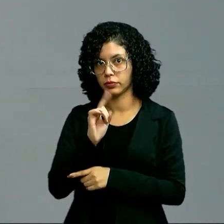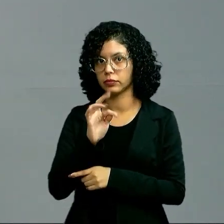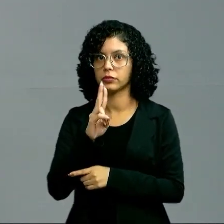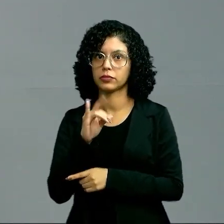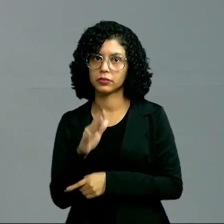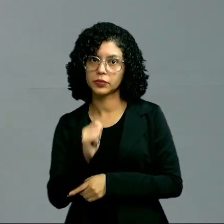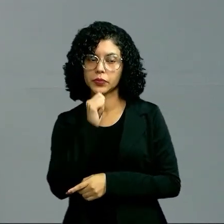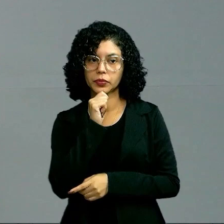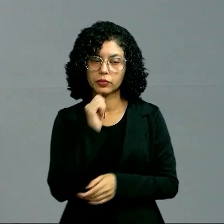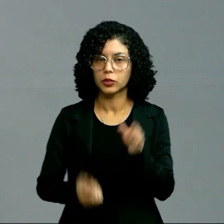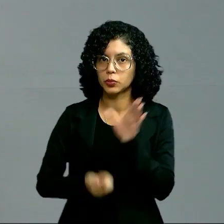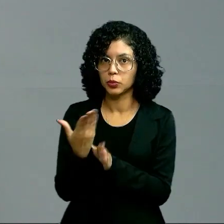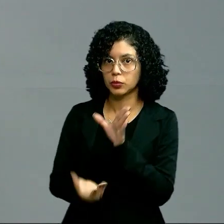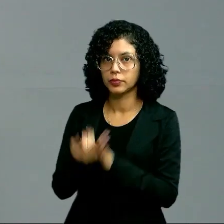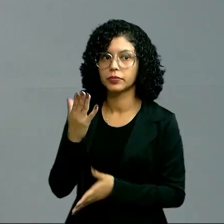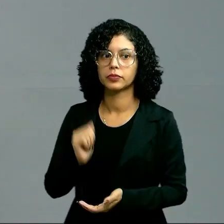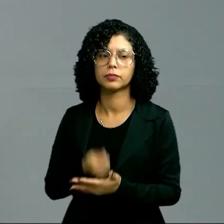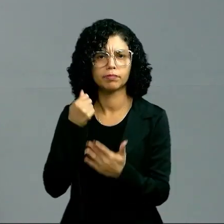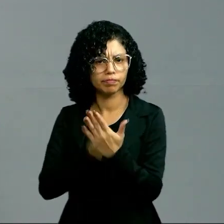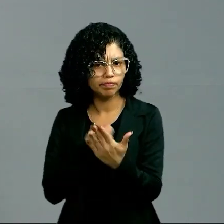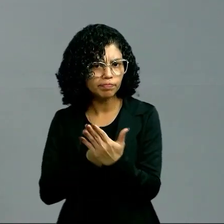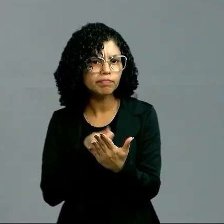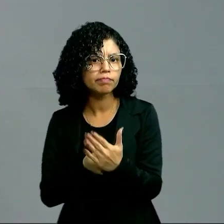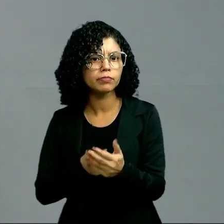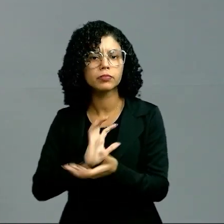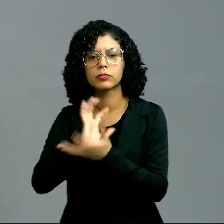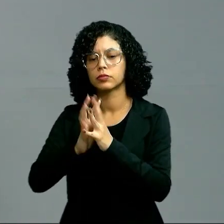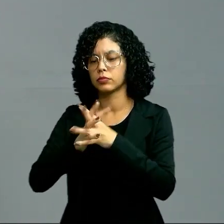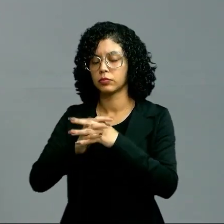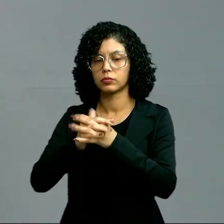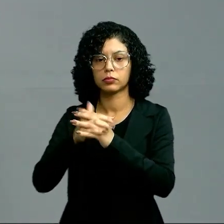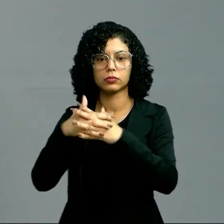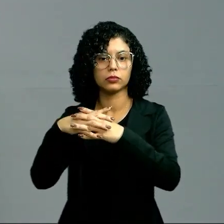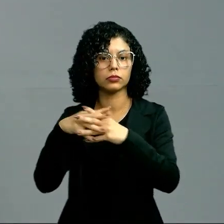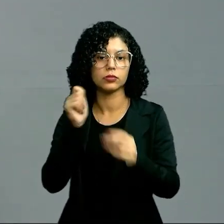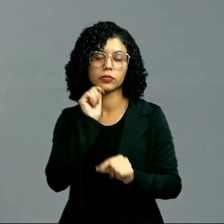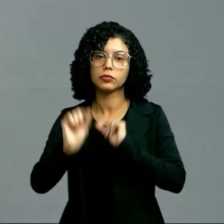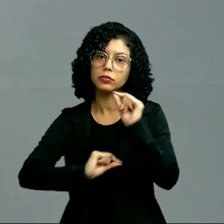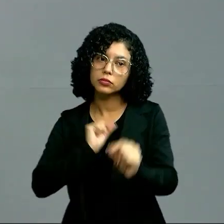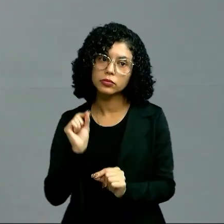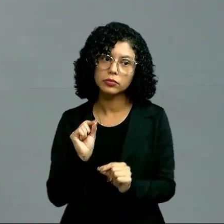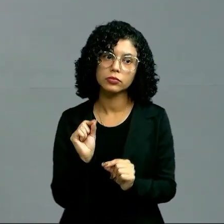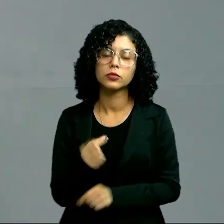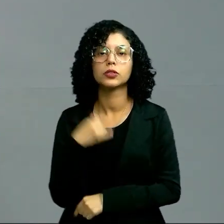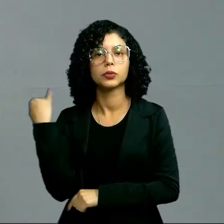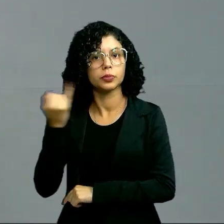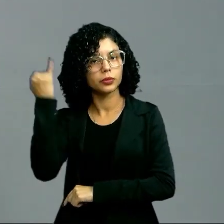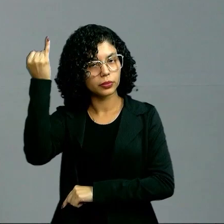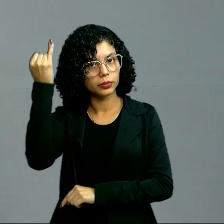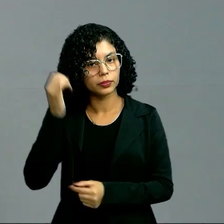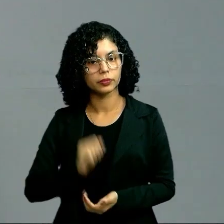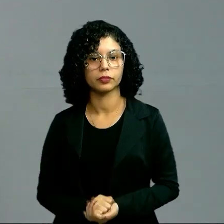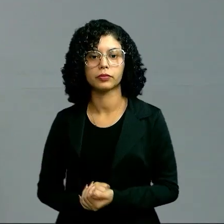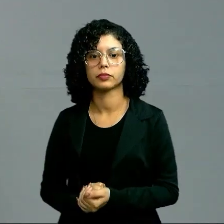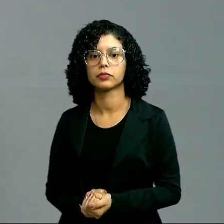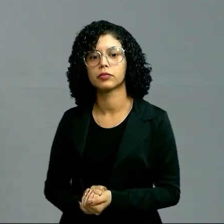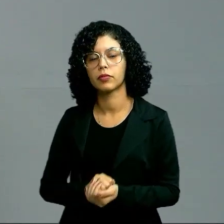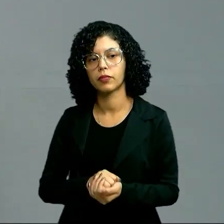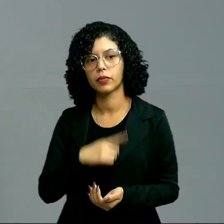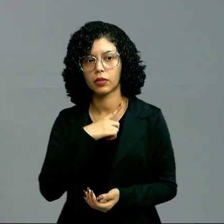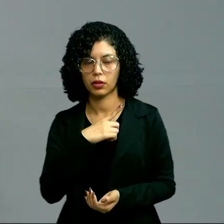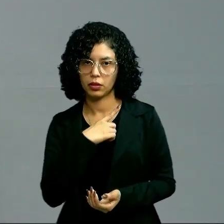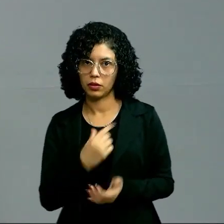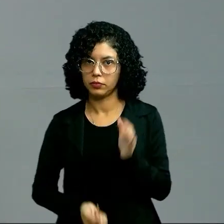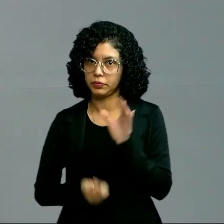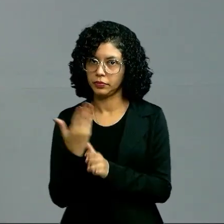Tá certo? Ele vai promover a rigidez desse esqueleto. Inclusive, pessoal, ele é muito importante, pois ele serve